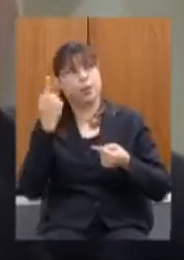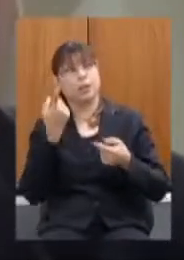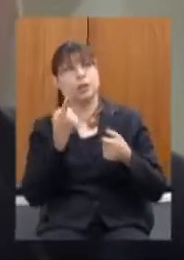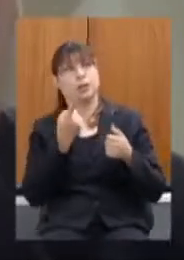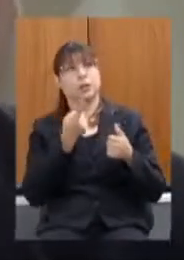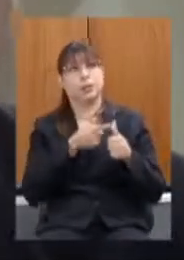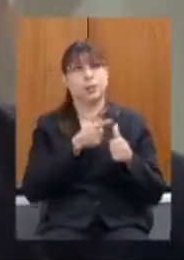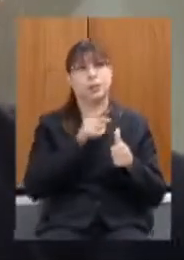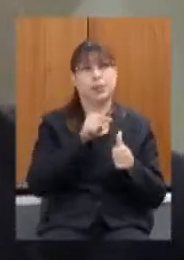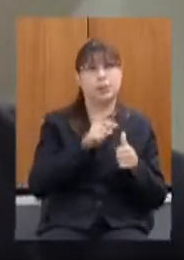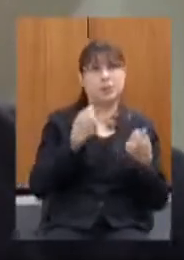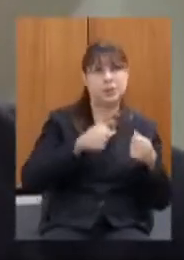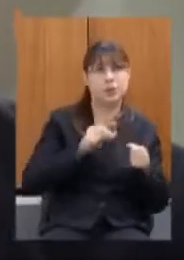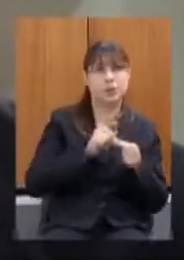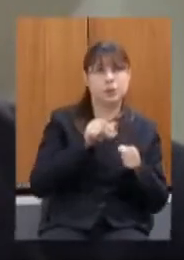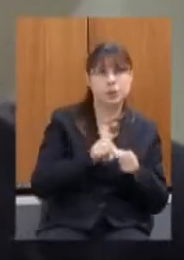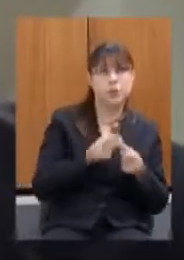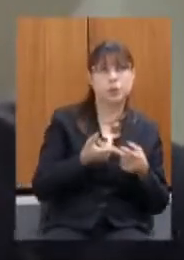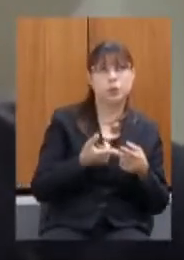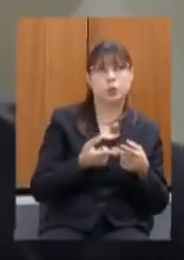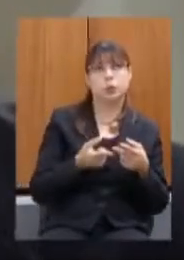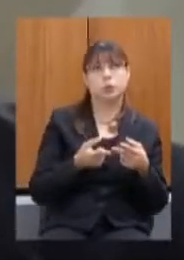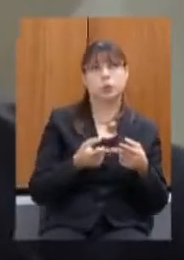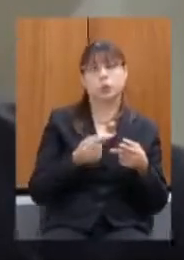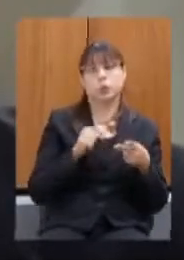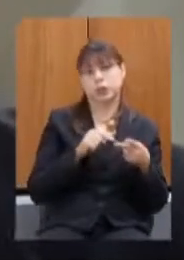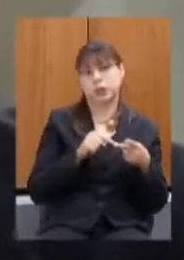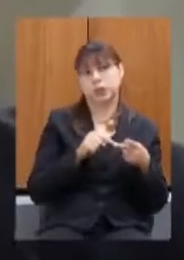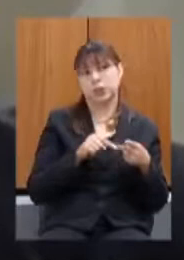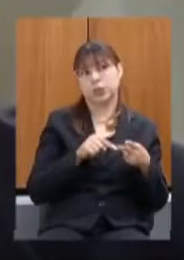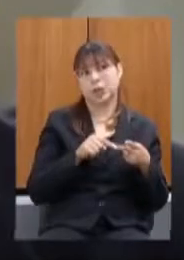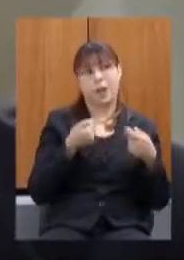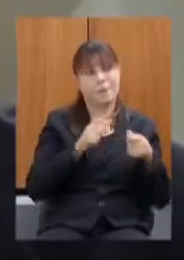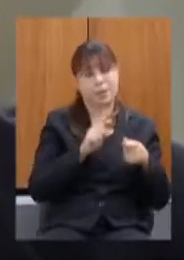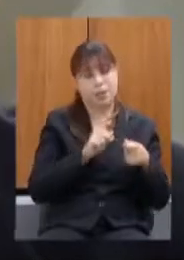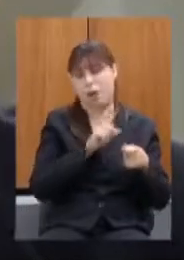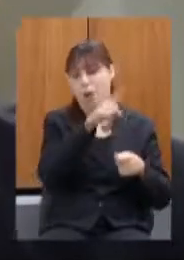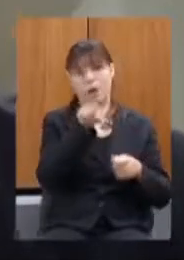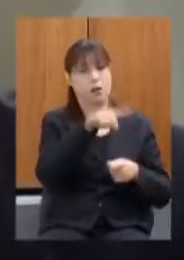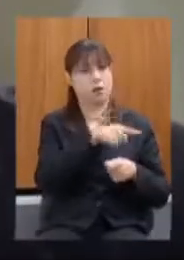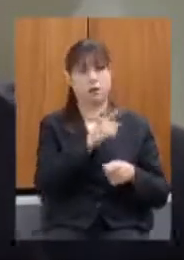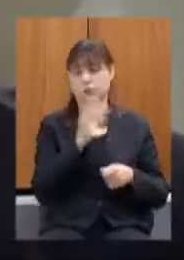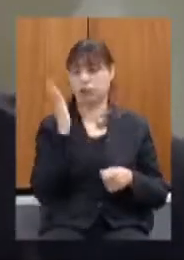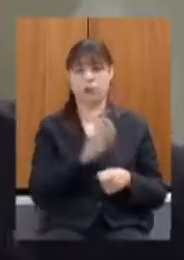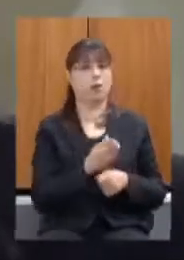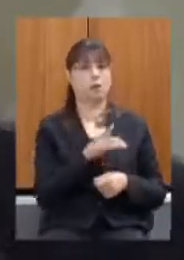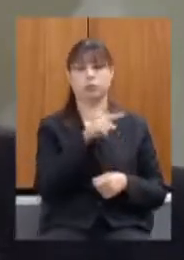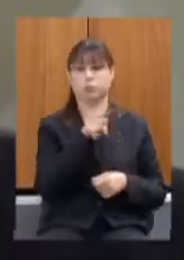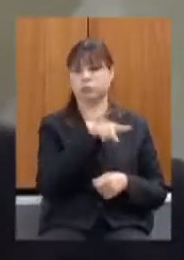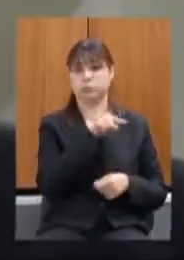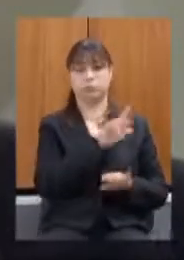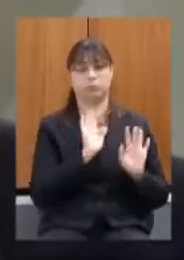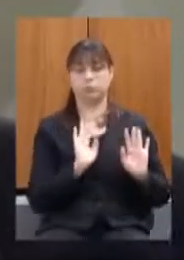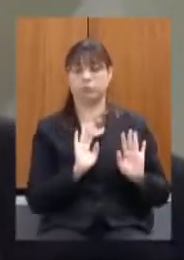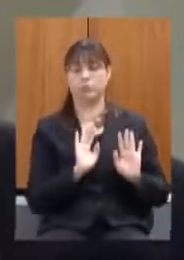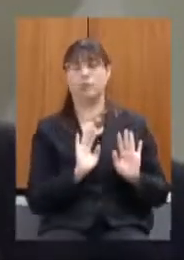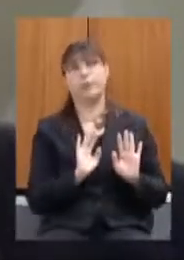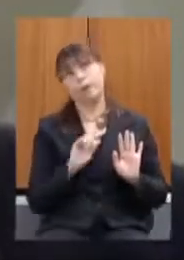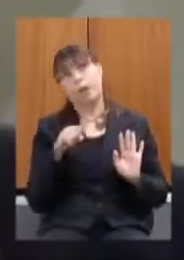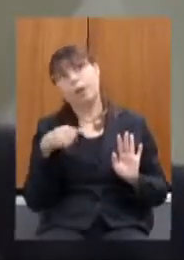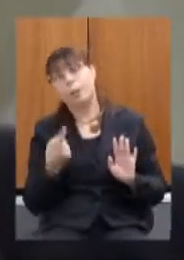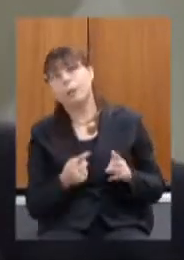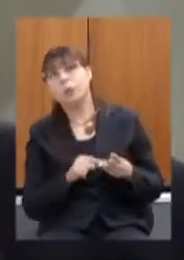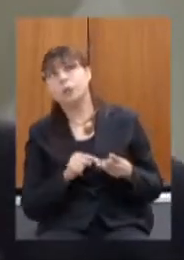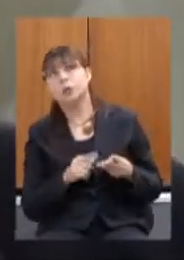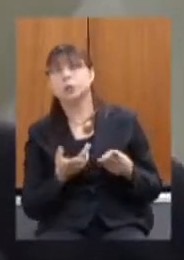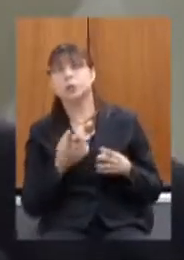seja realizado bom se não é necessidade a gente já corta aquela atividade inteira depois que a